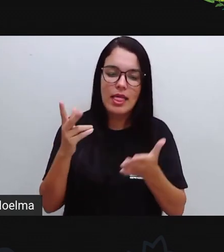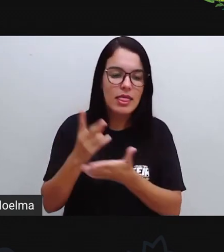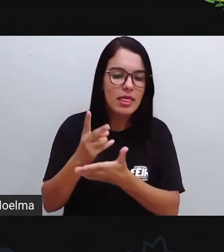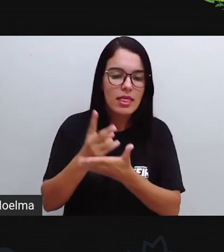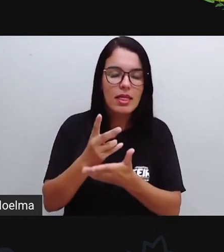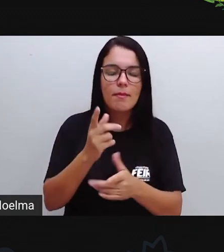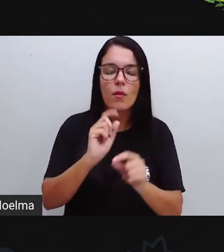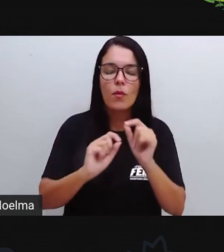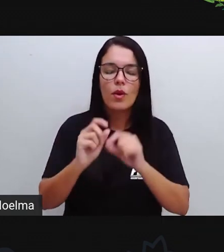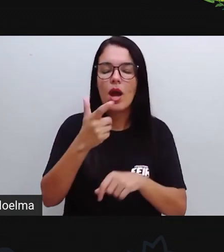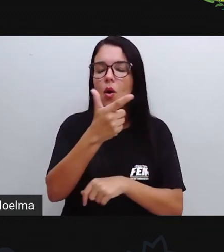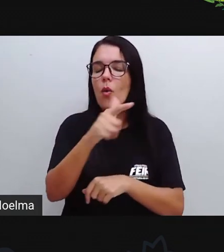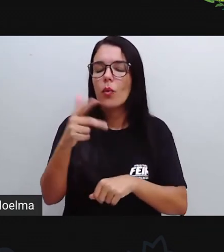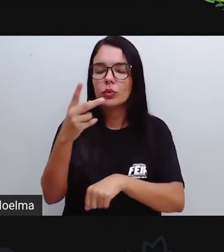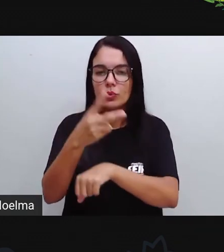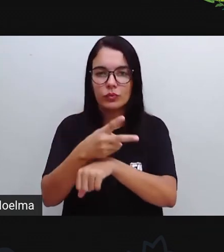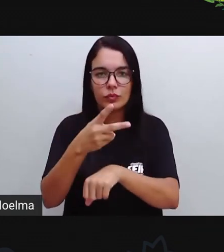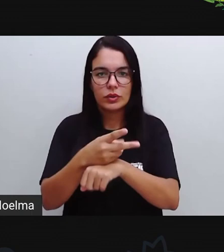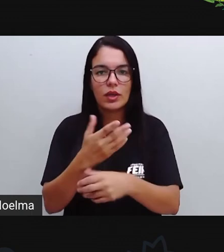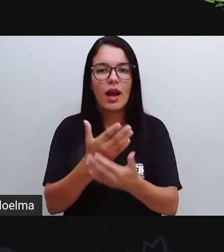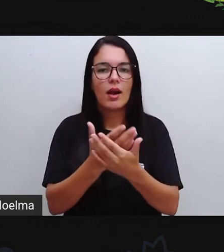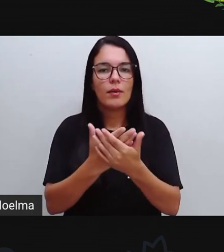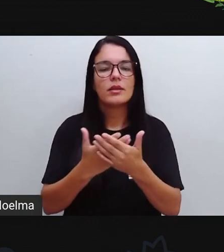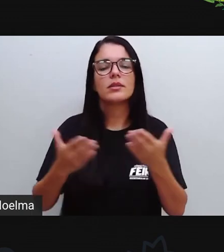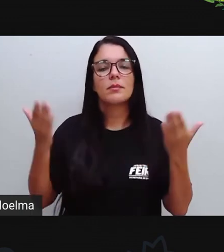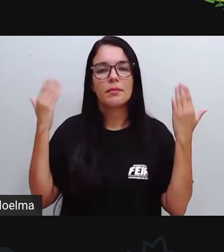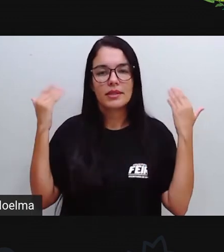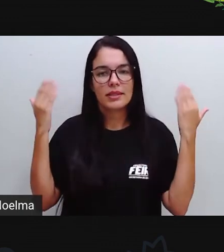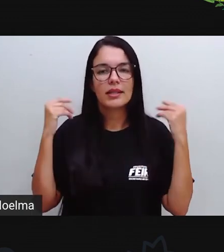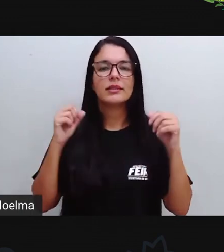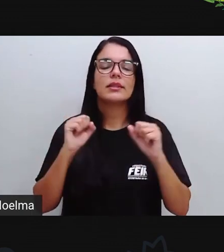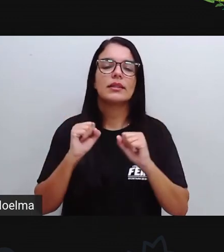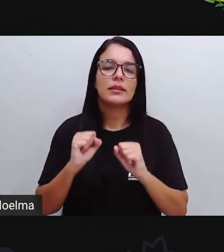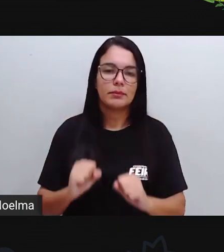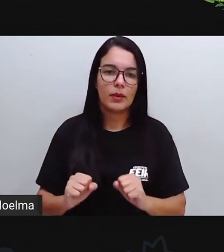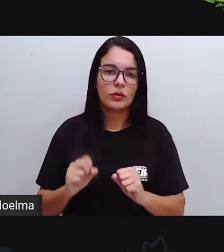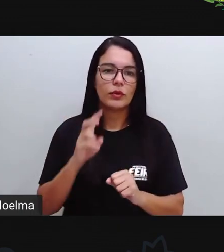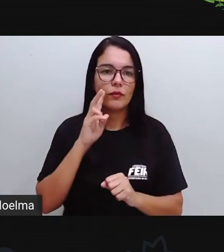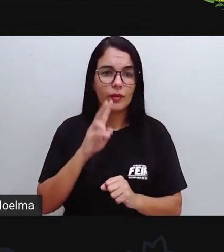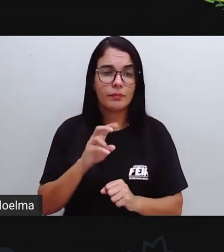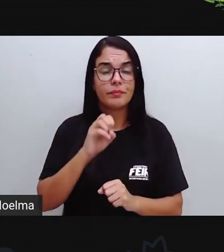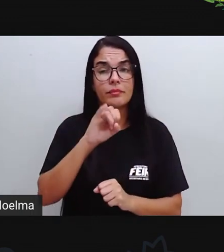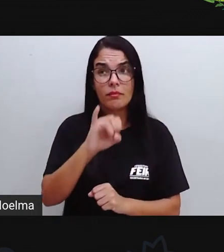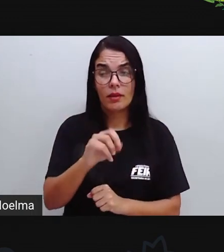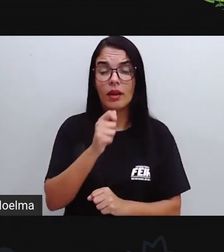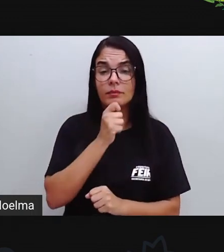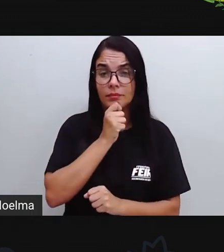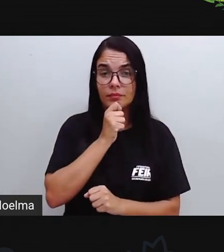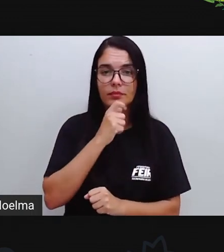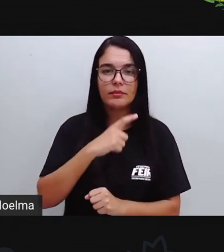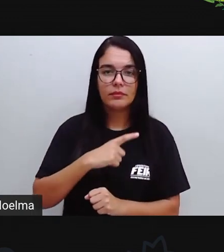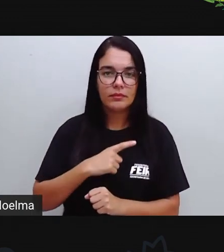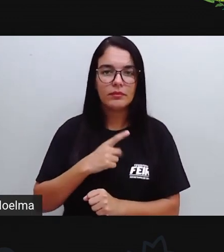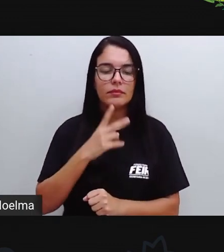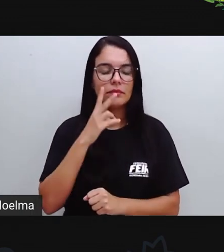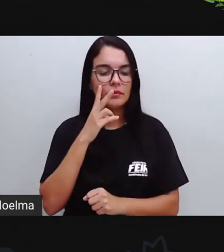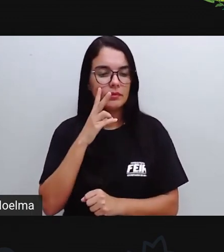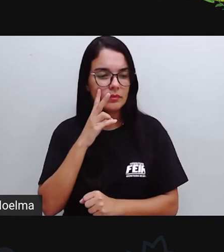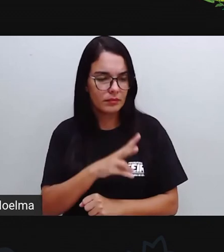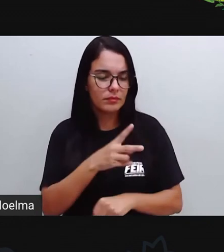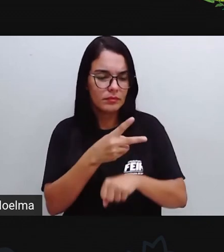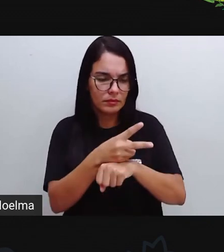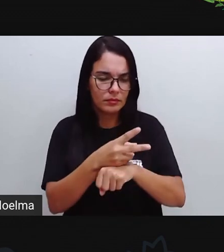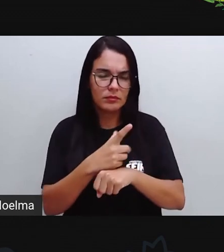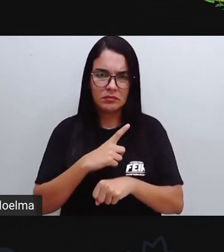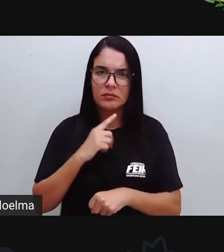Perdido Ou que você tenha Dúvida Ainda em relação A algum assunto Mas se mesmo assim Após assistir o vídeo Vocês tiverem Ainda